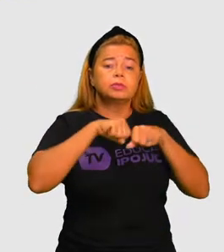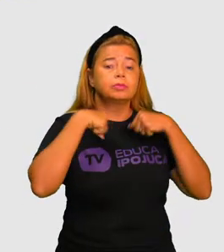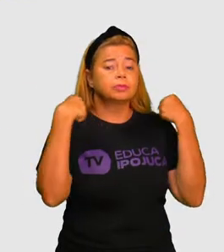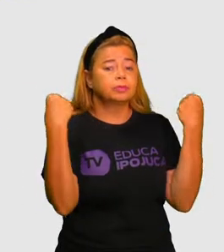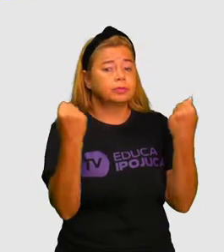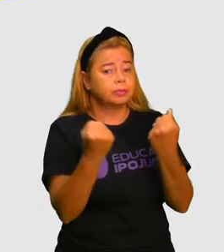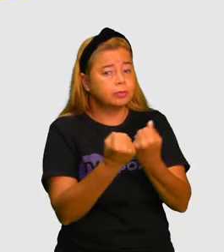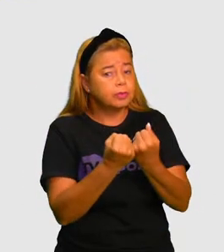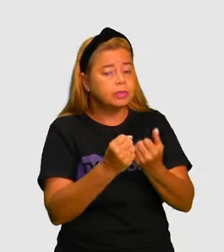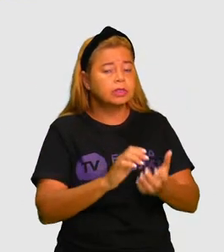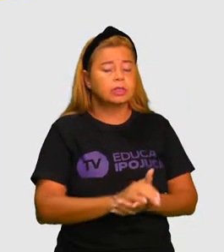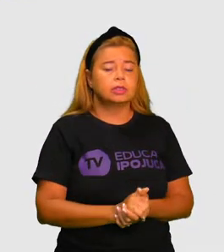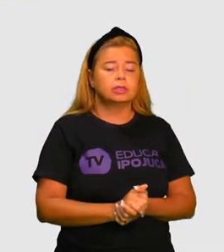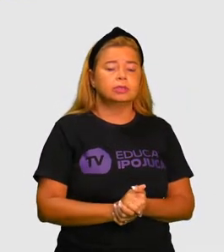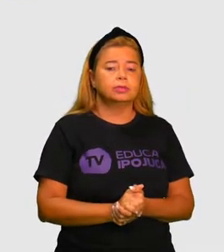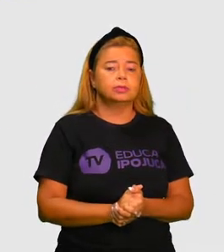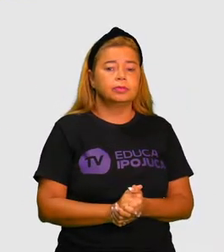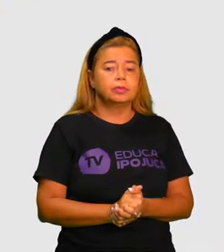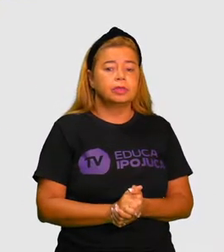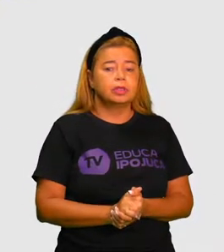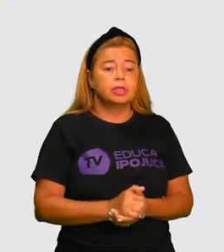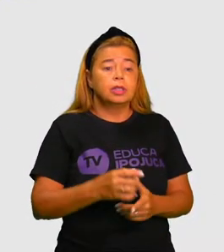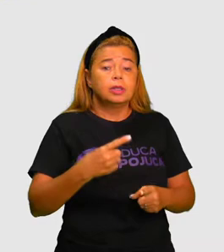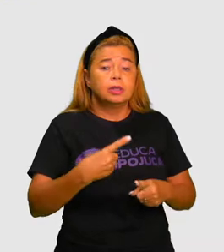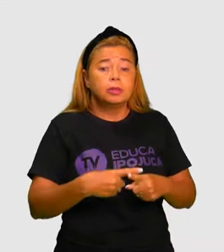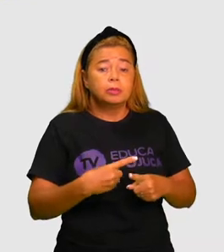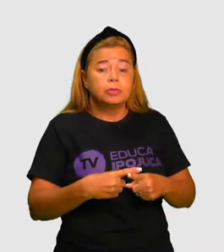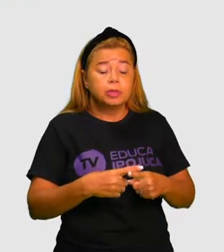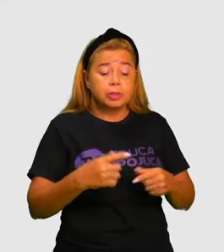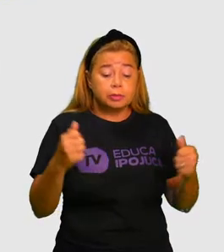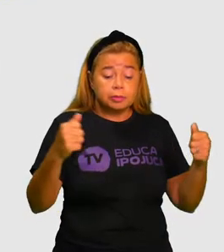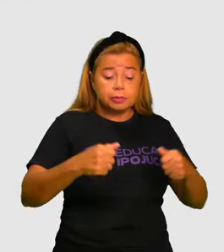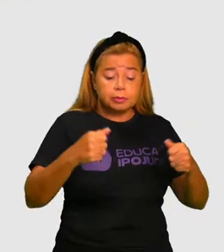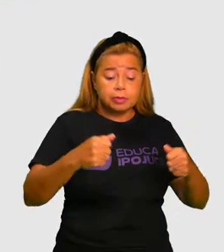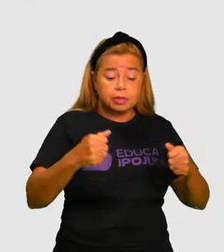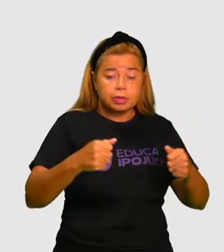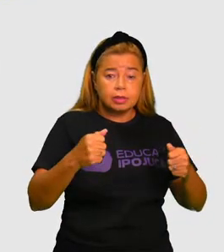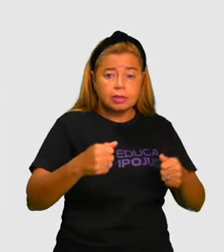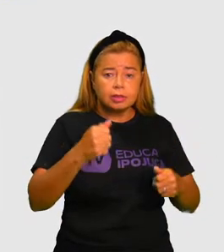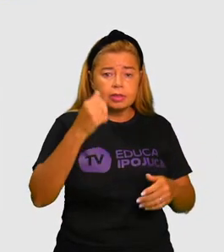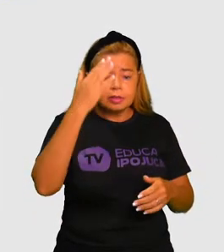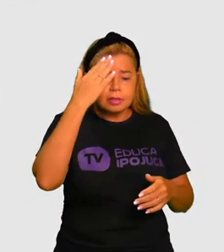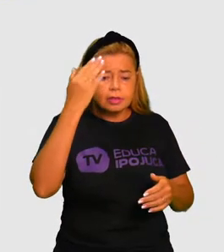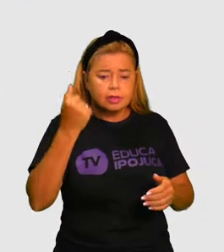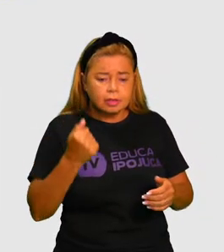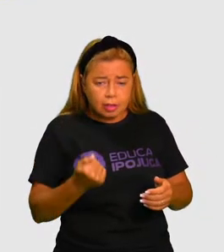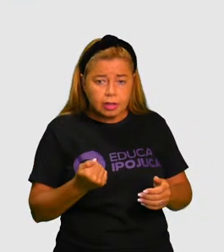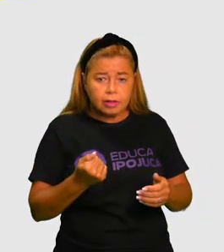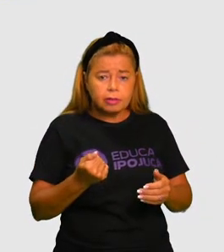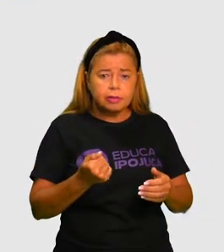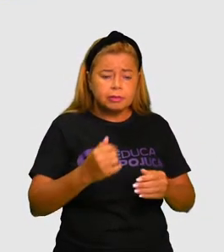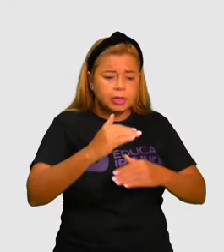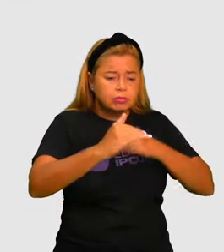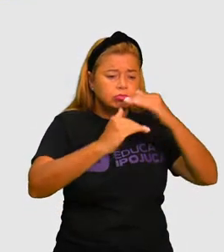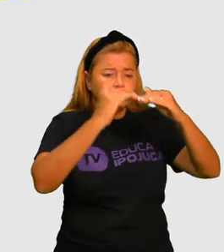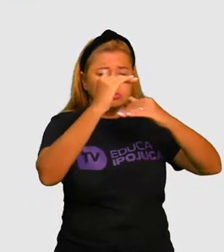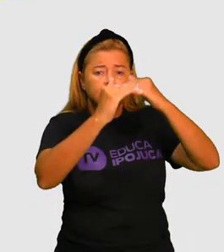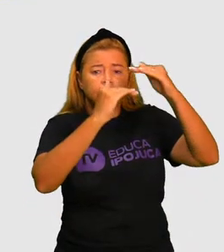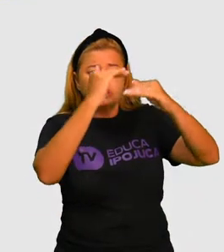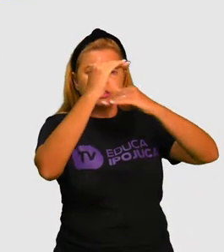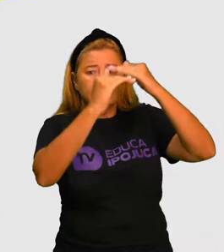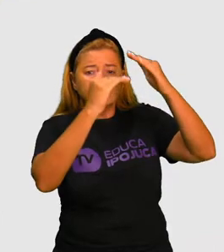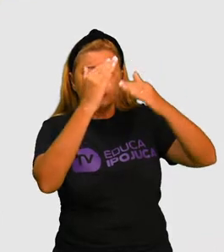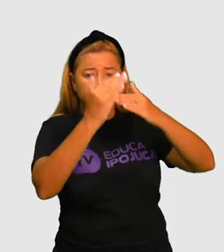Sem eles, os cientistas, avanços na medicina e na tecnologia seriam impossíveis.